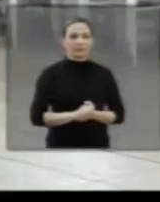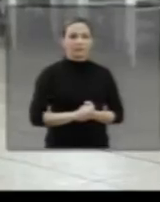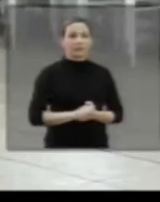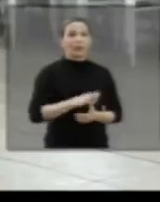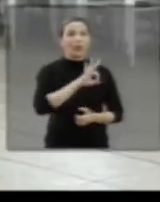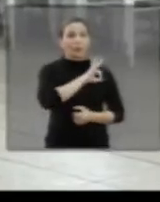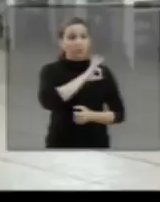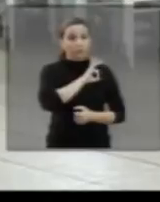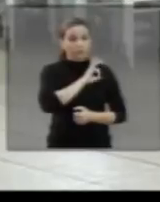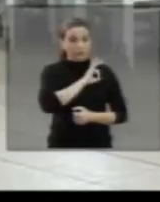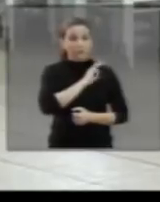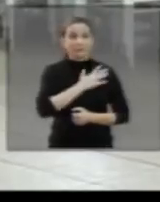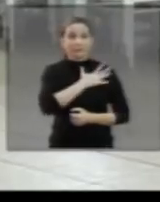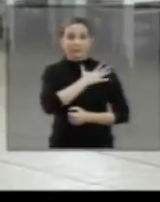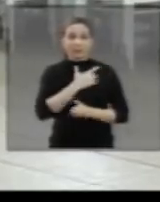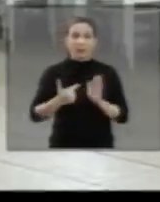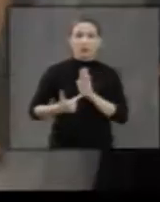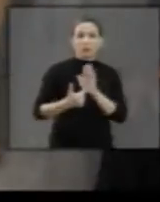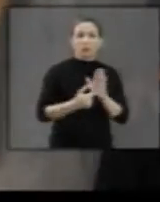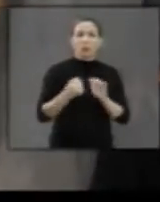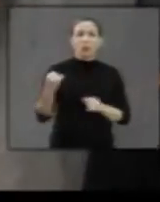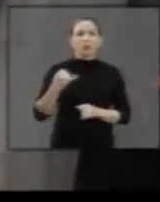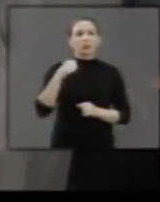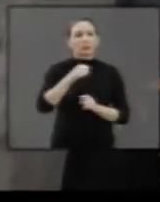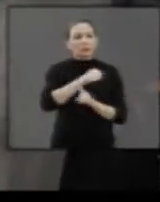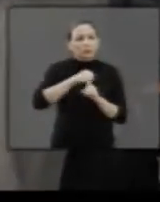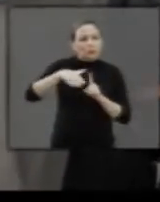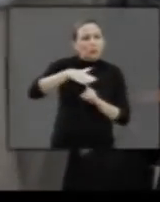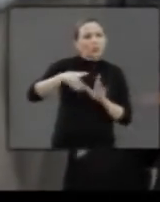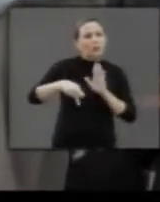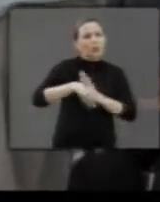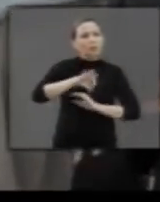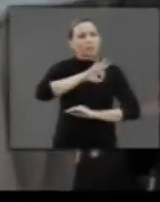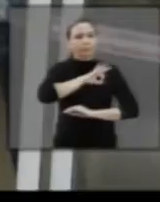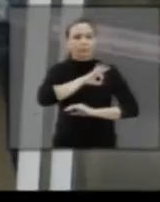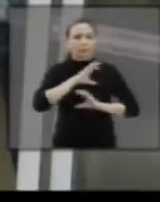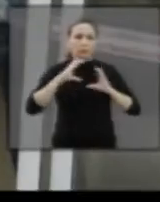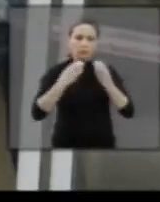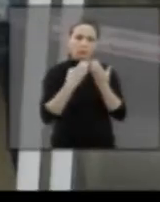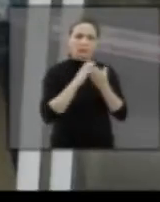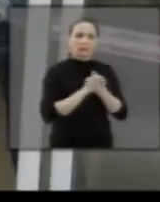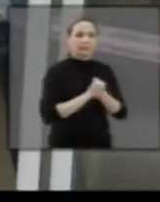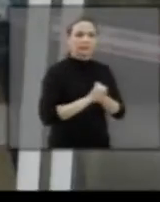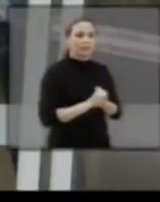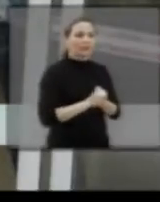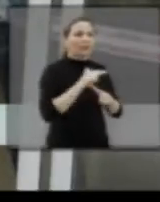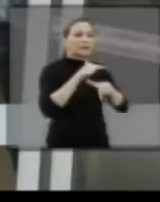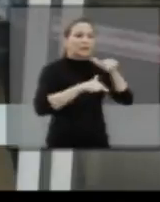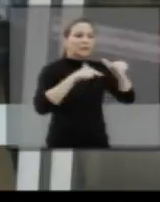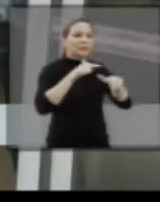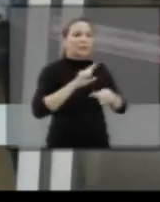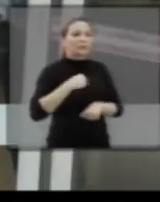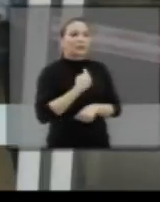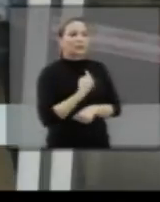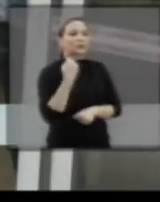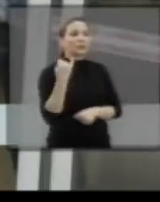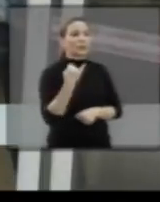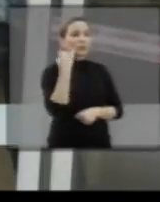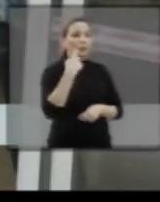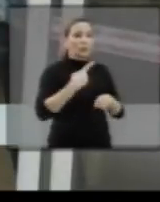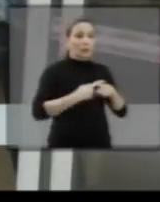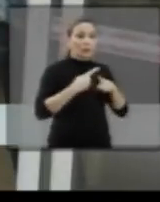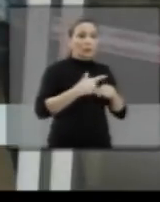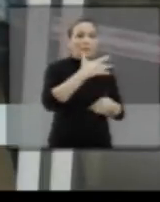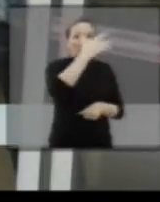A polícia militar frisou o papel social da corporação. Esse trabalho, para nós, é extremamente importante